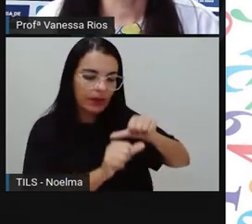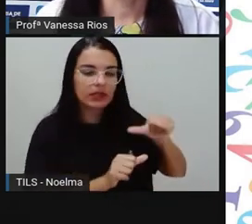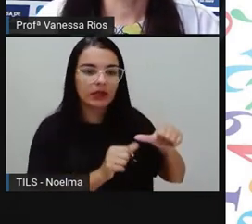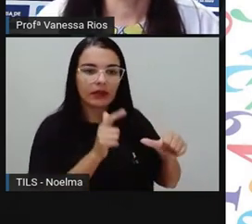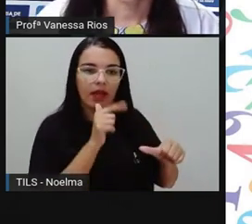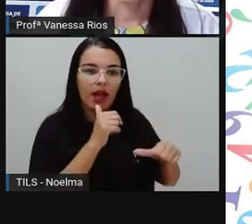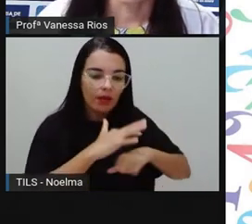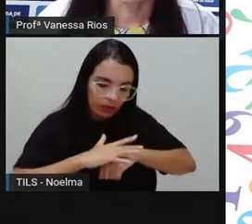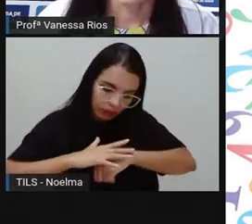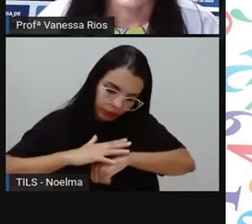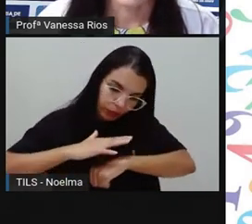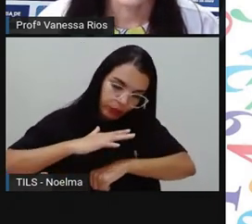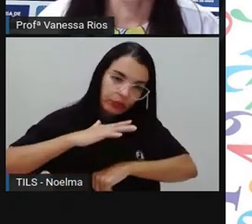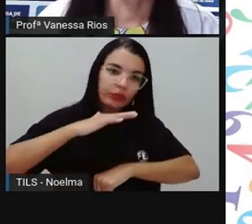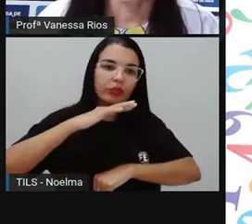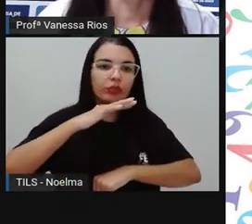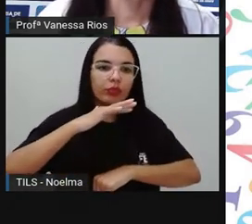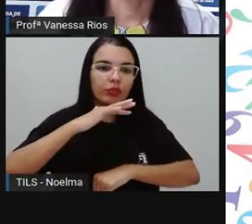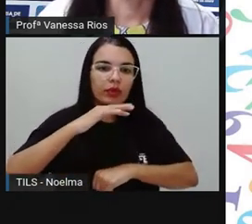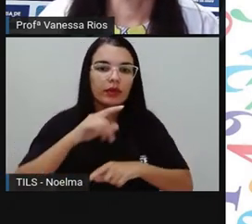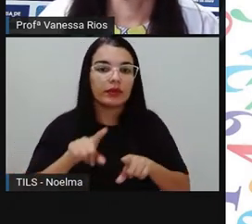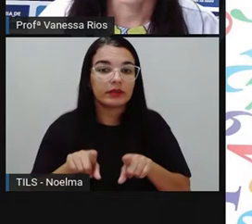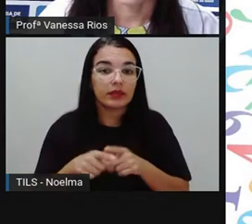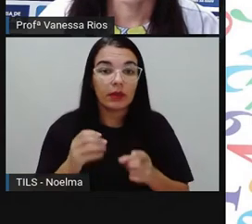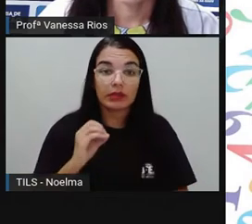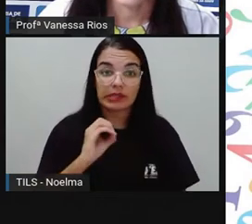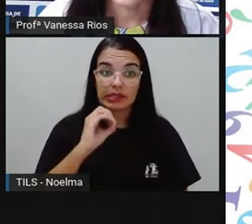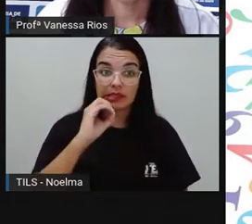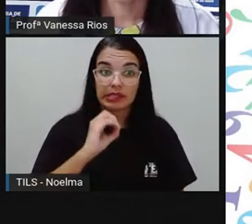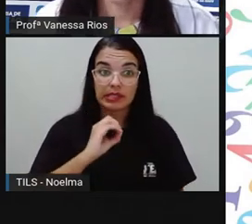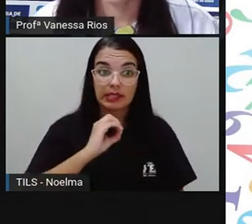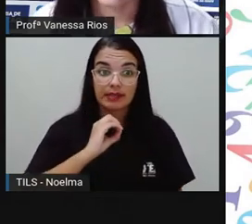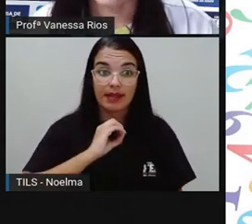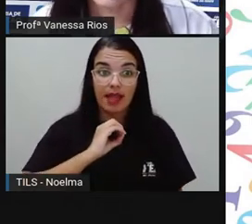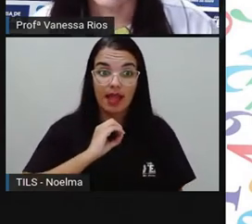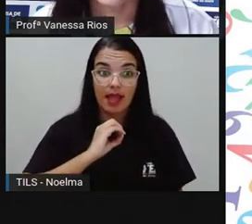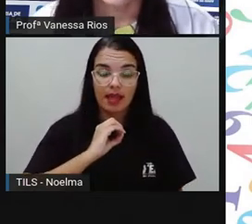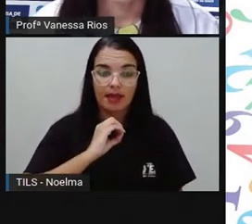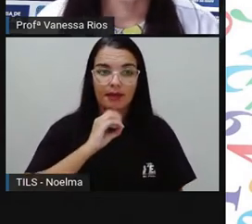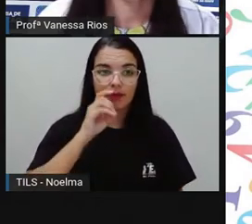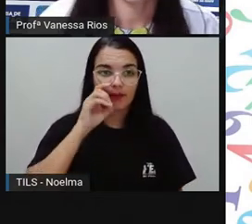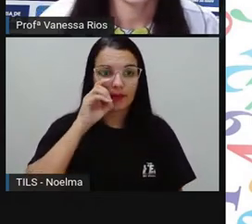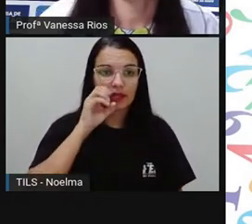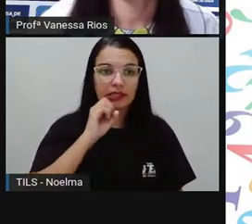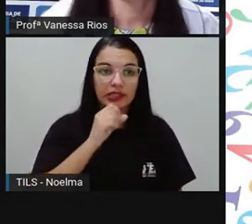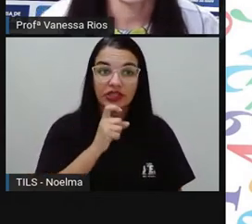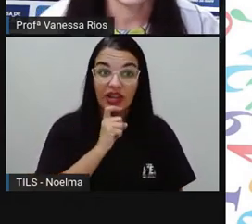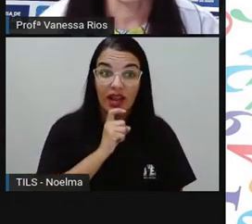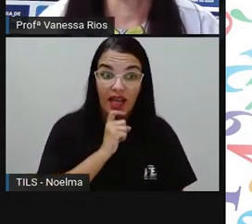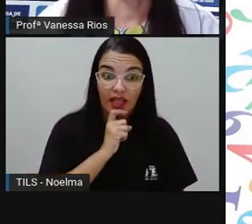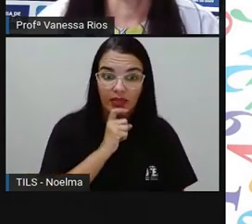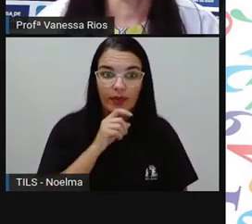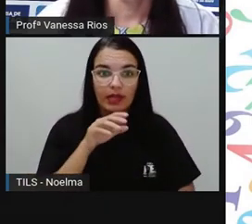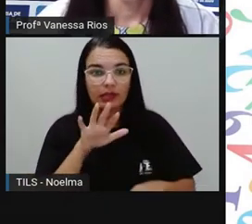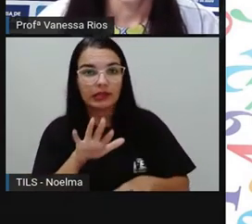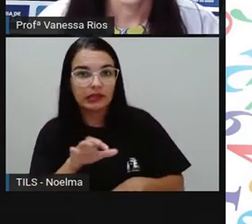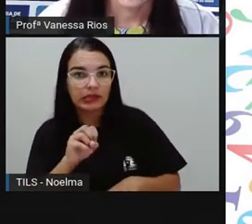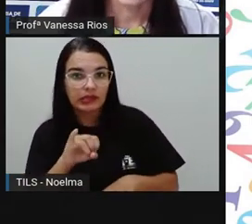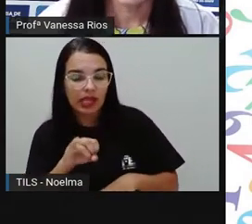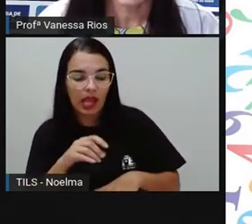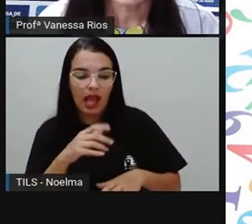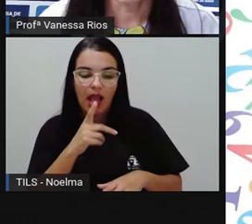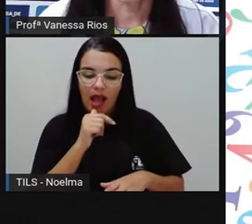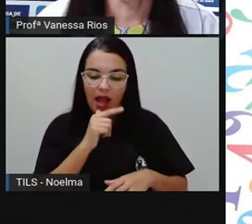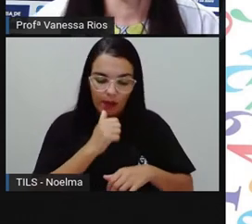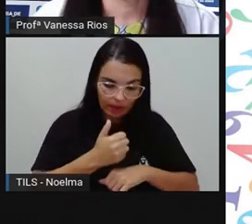o ponto de congelamento da água é a temperatura de 0 graus Celsius. E a temperatura em que a água deixa o